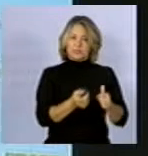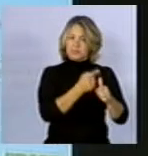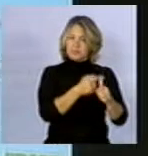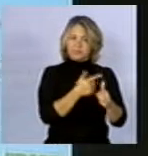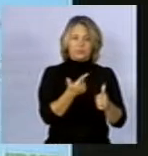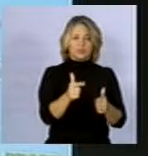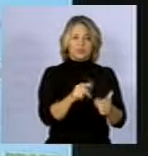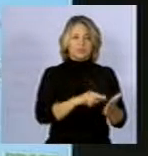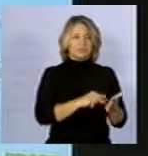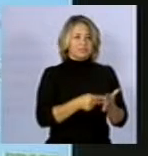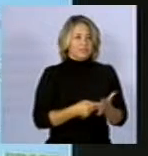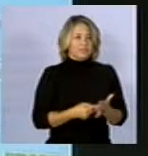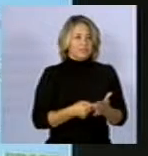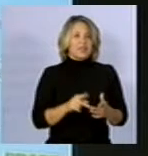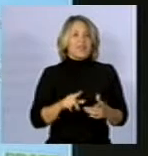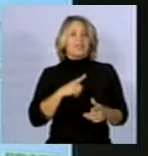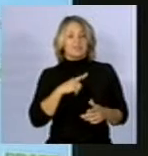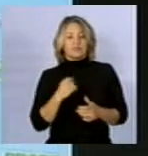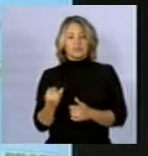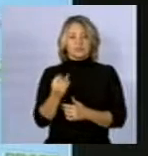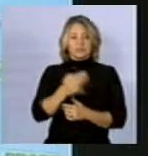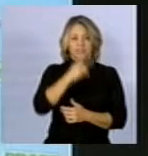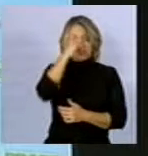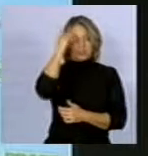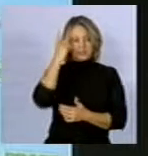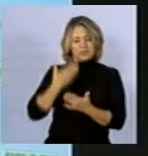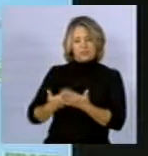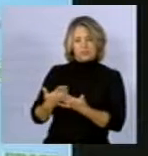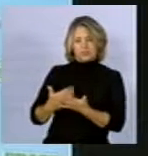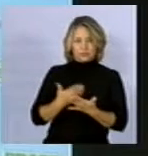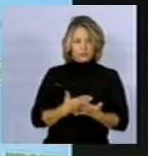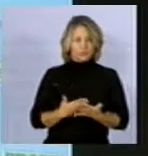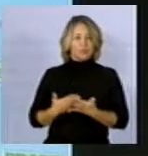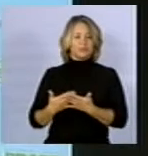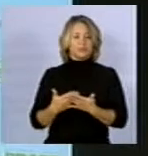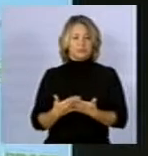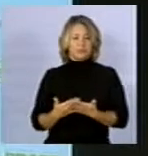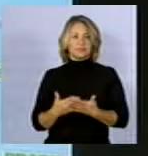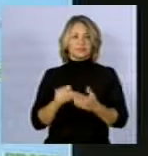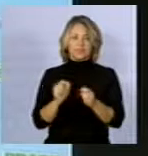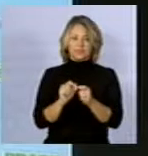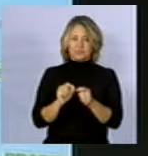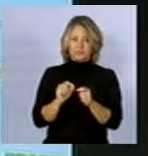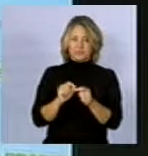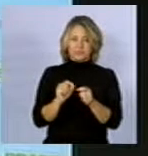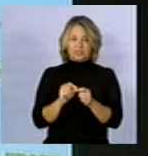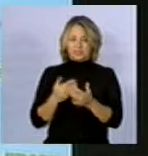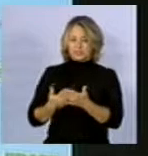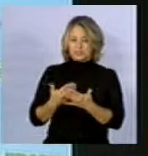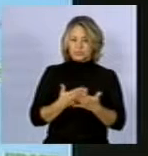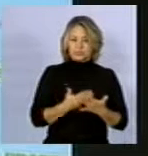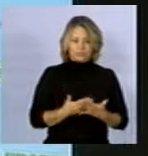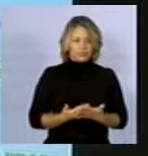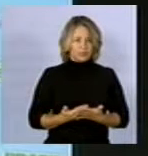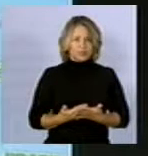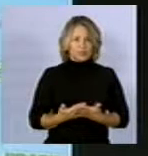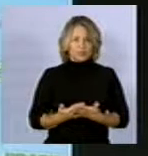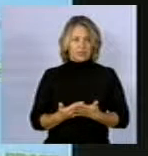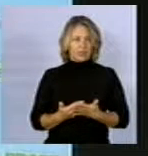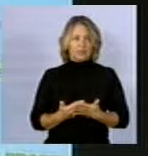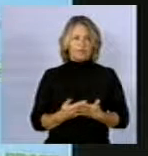provavelmente, o número de pessoas nesse estudo, apesar de ter sido um grande estudo, não foi